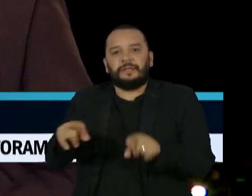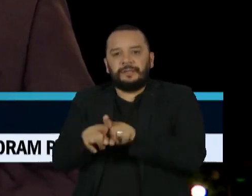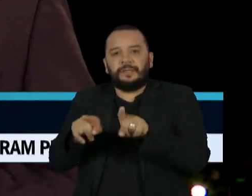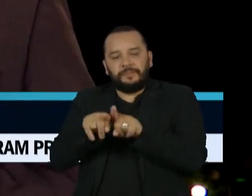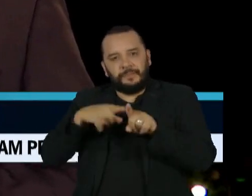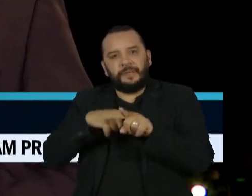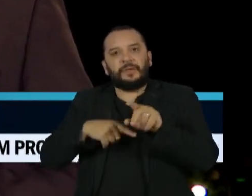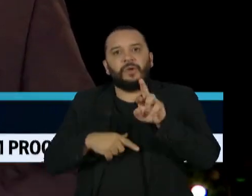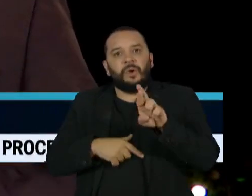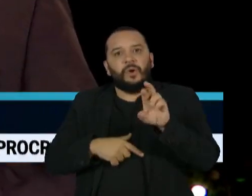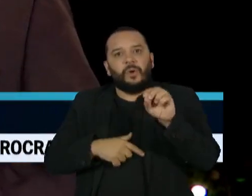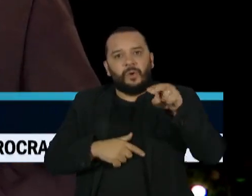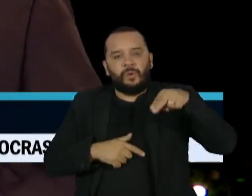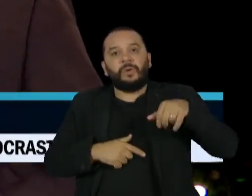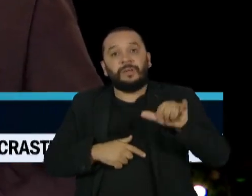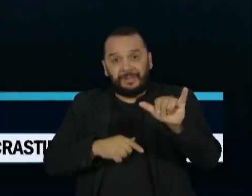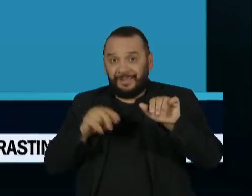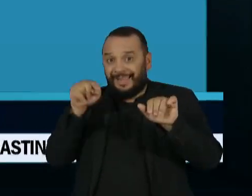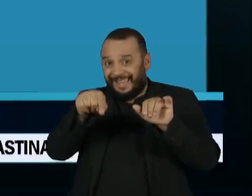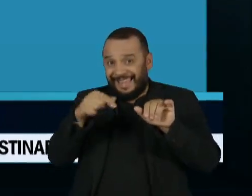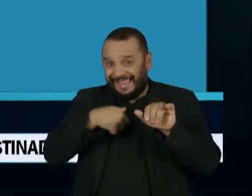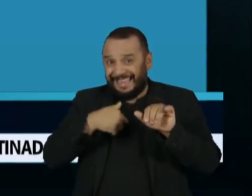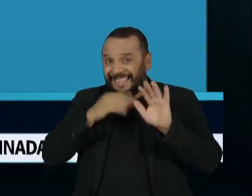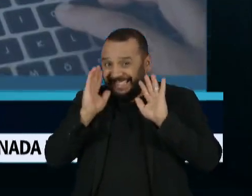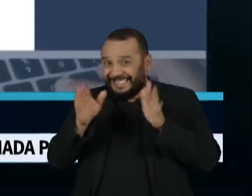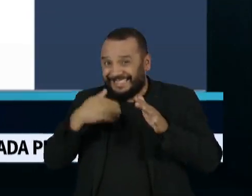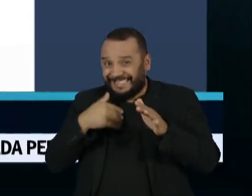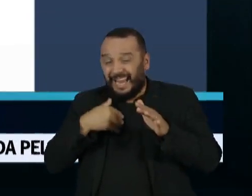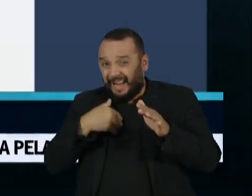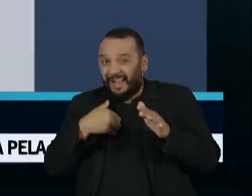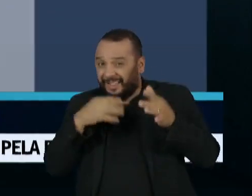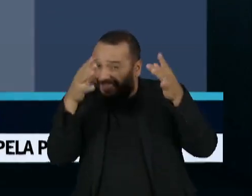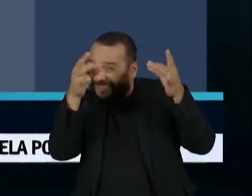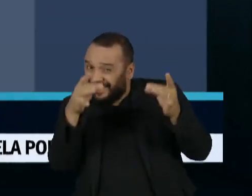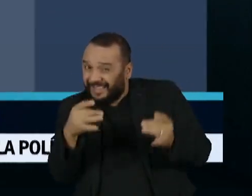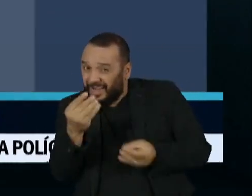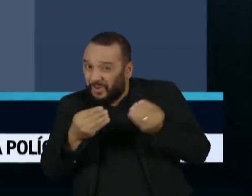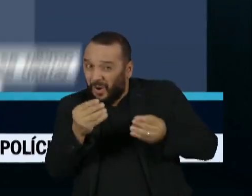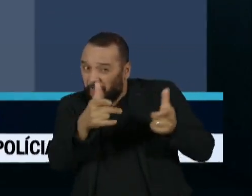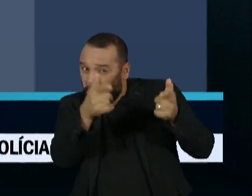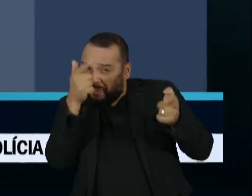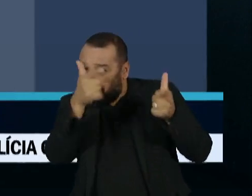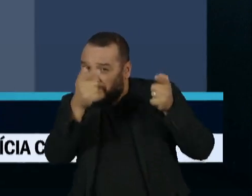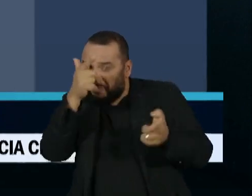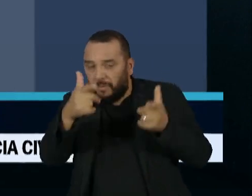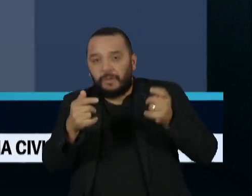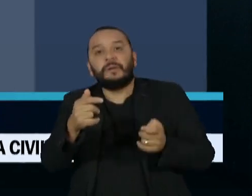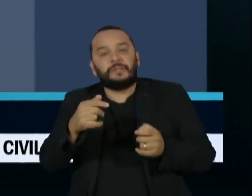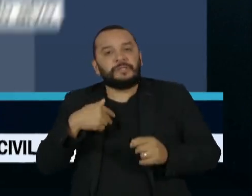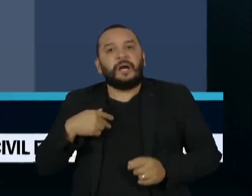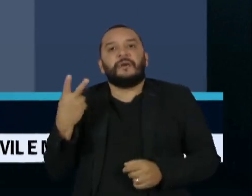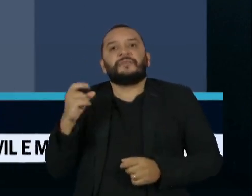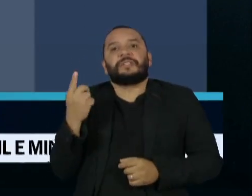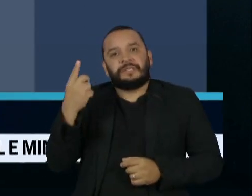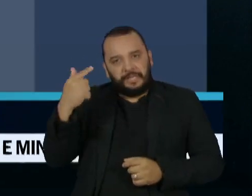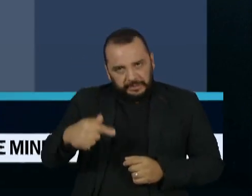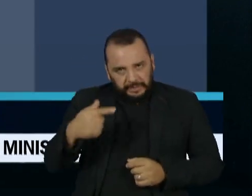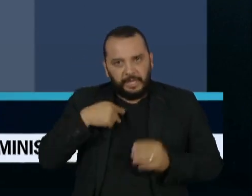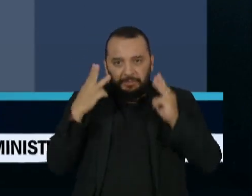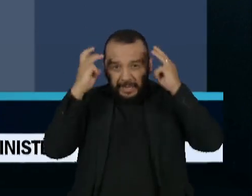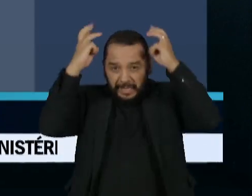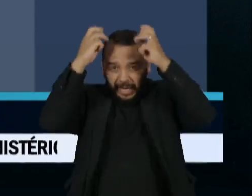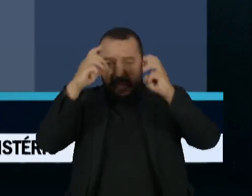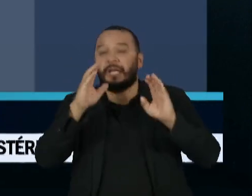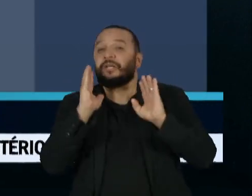os disparos e deu detalhes do atentado. Segundo o depoimento dele, Marielle já era monitorada desde 2017. Naquele ano,